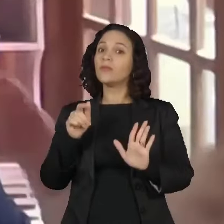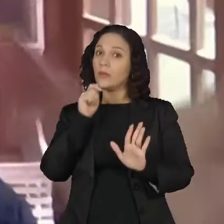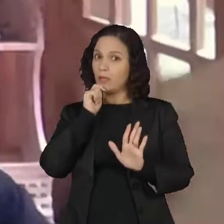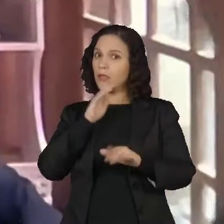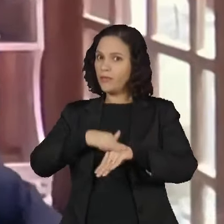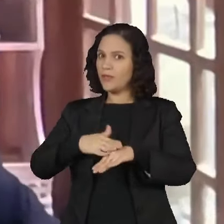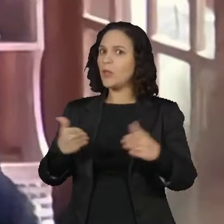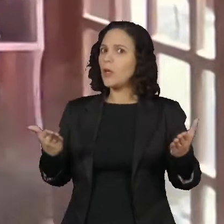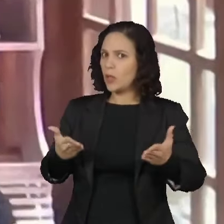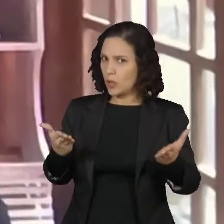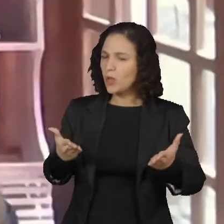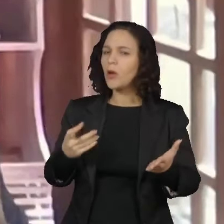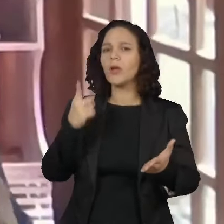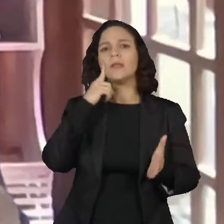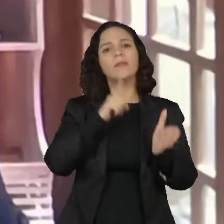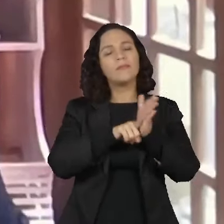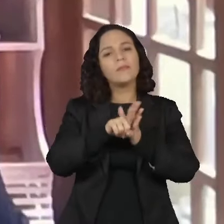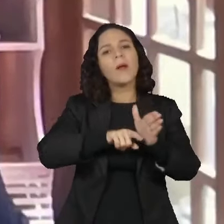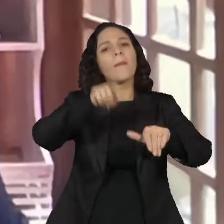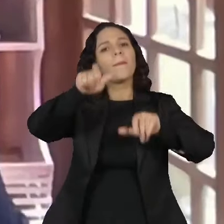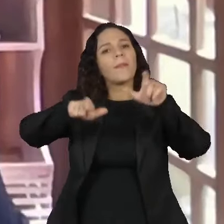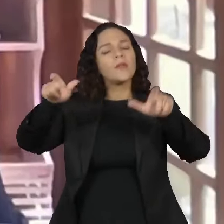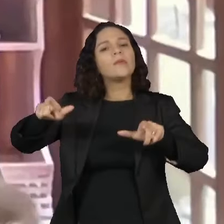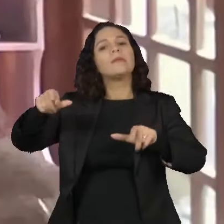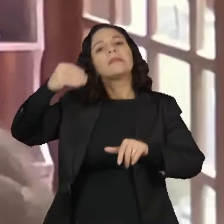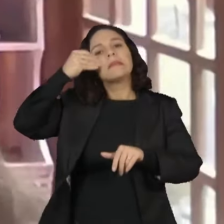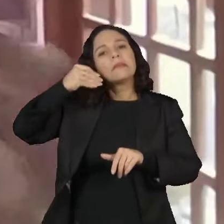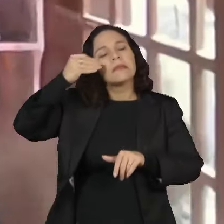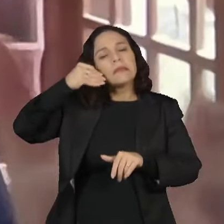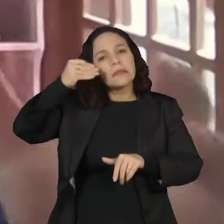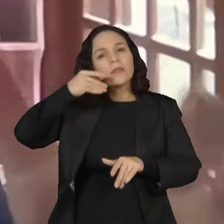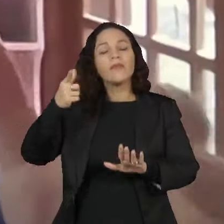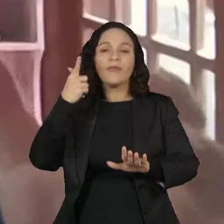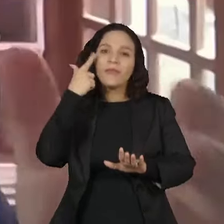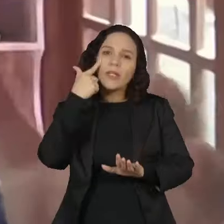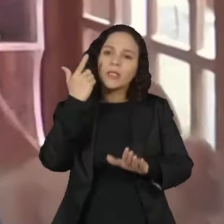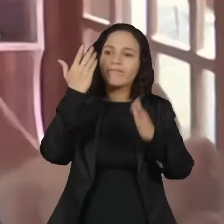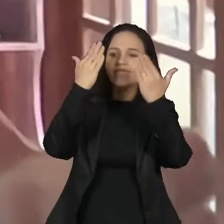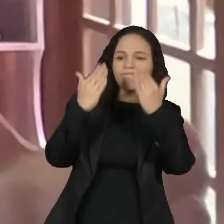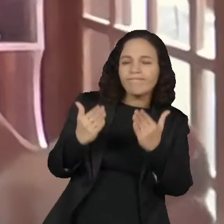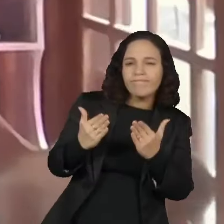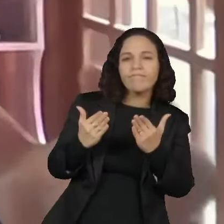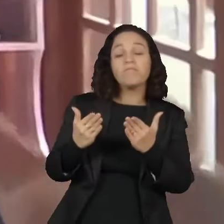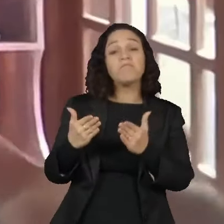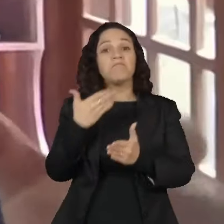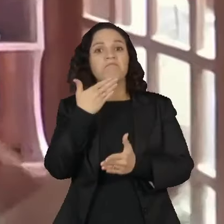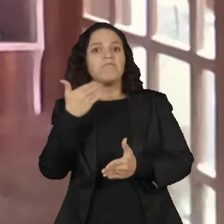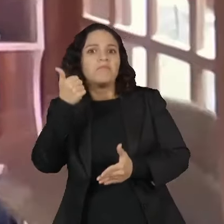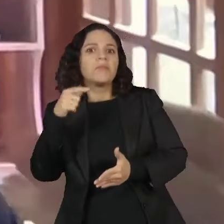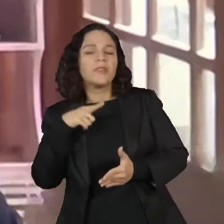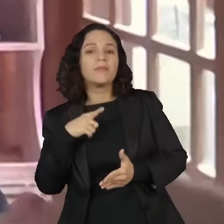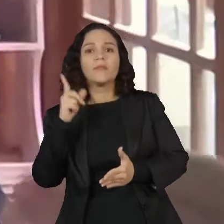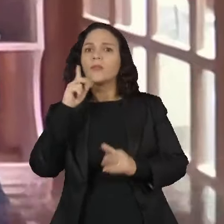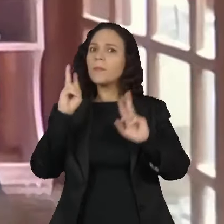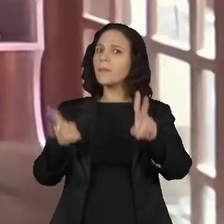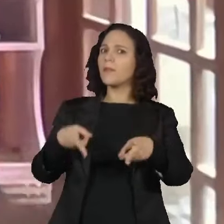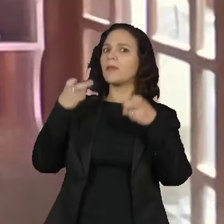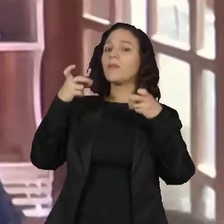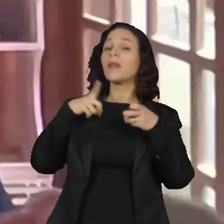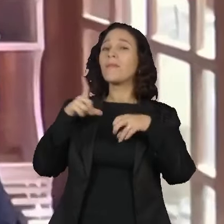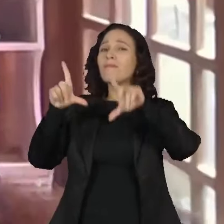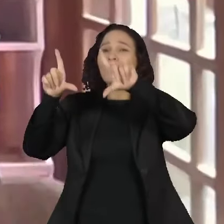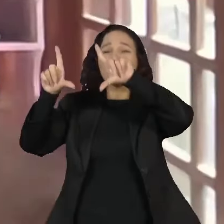fazendo, né? Ampliando o número de pacientes nesse estudo, nós demonstramos que havia uma diminuição